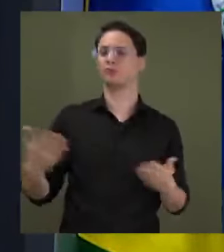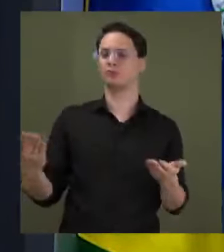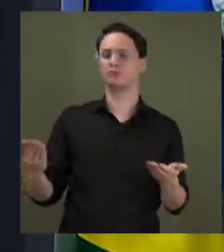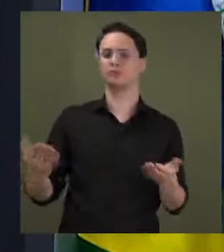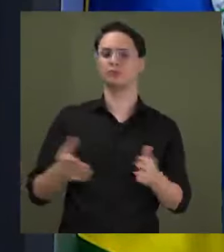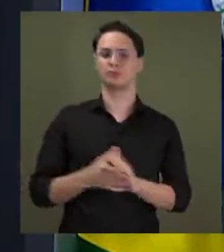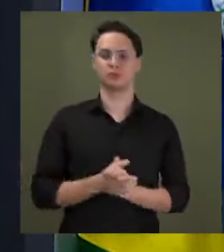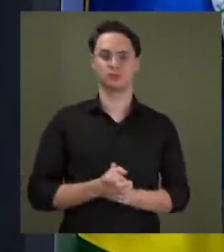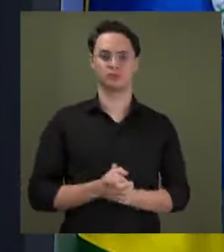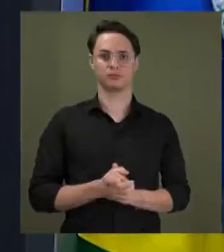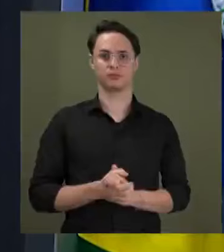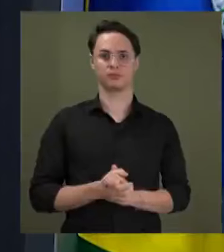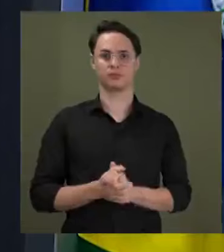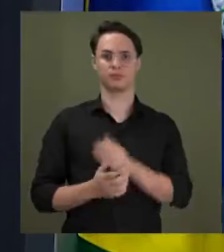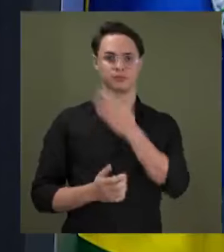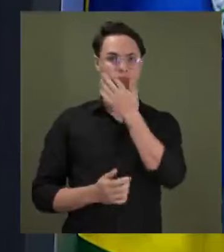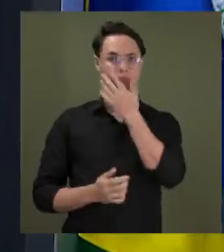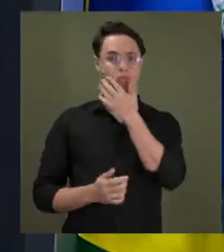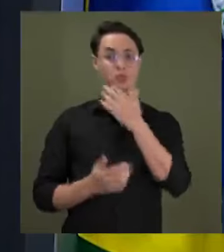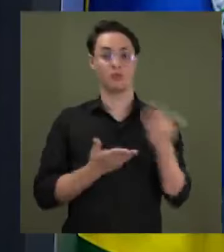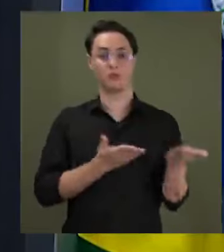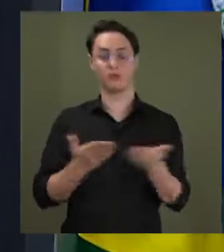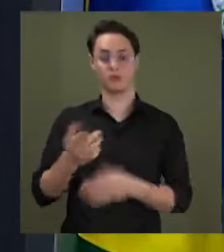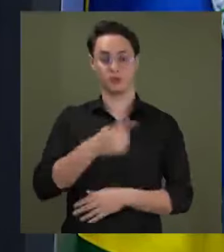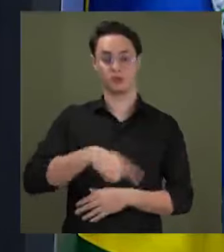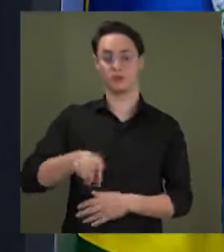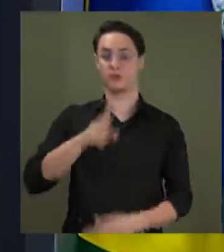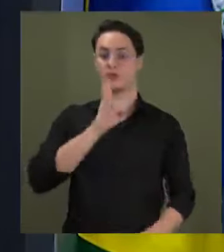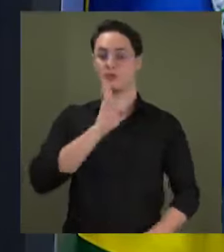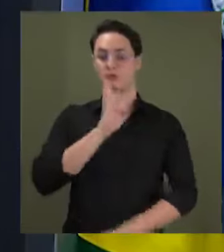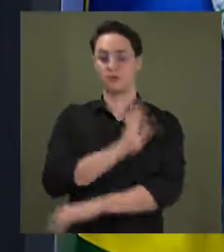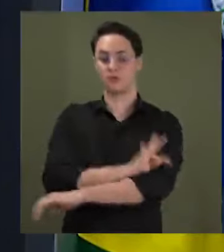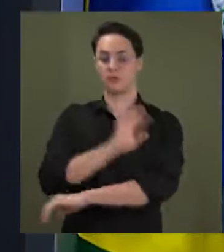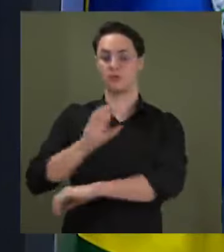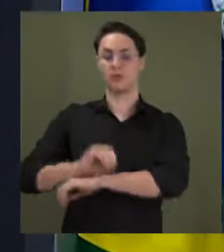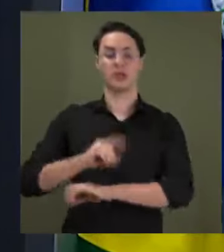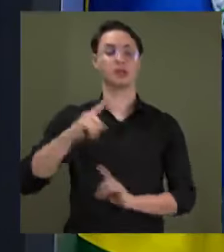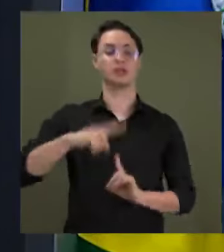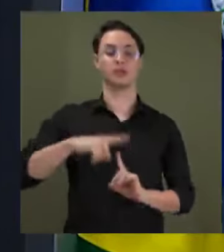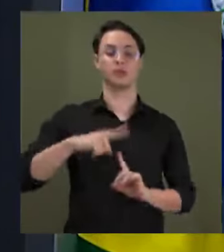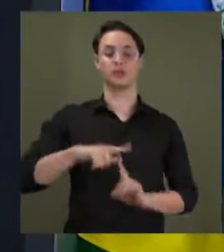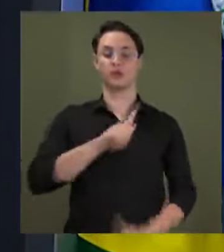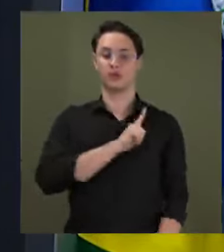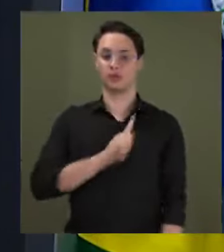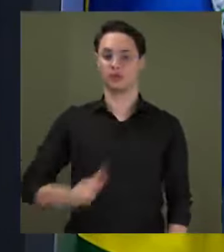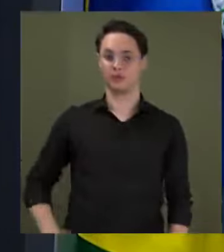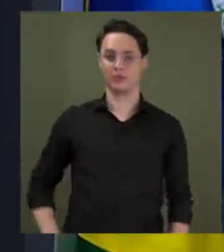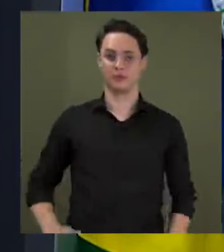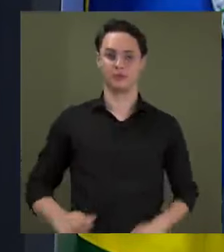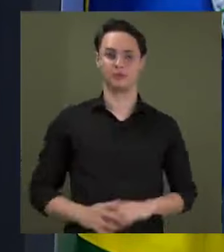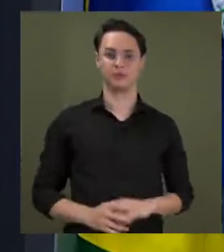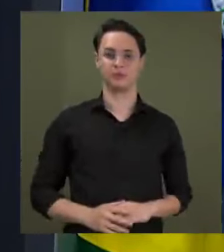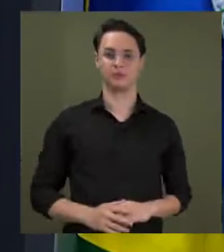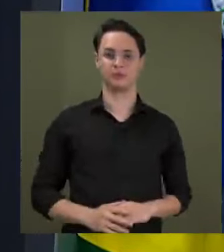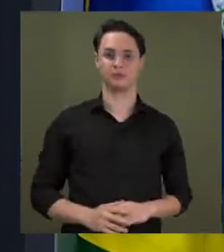que eu gostaria de convidar para ir ao estado para saber que tipo de governo é esse e de que estado eu estou falando.